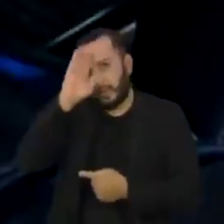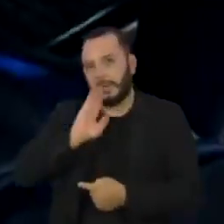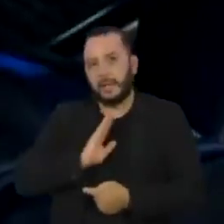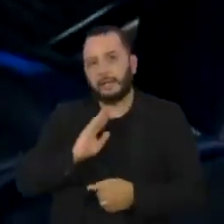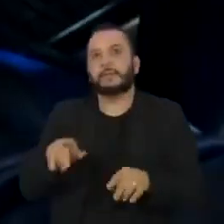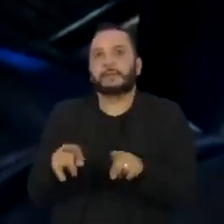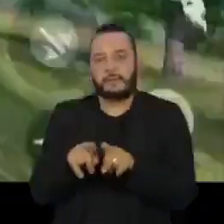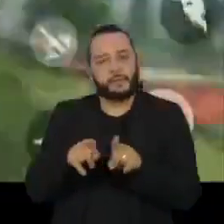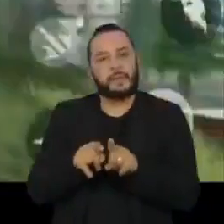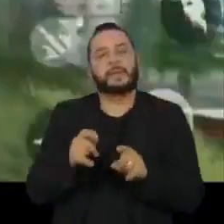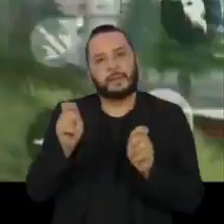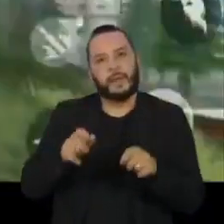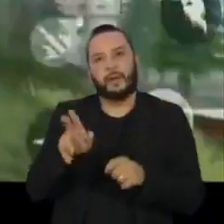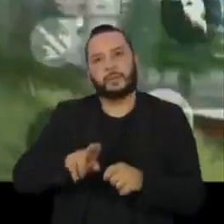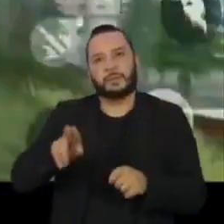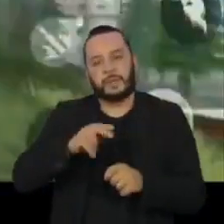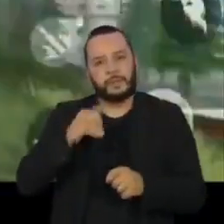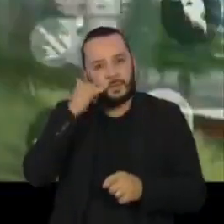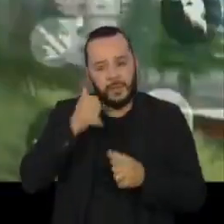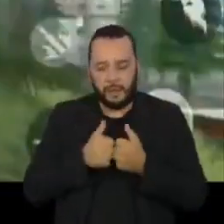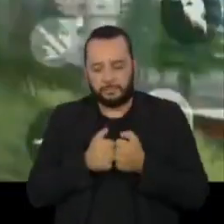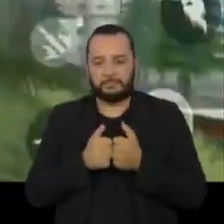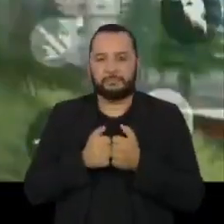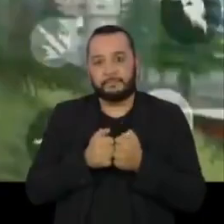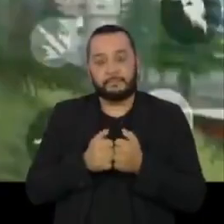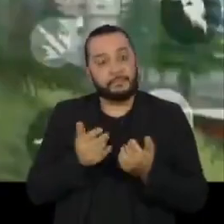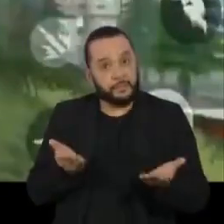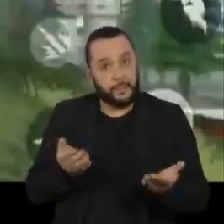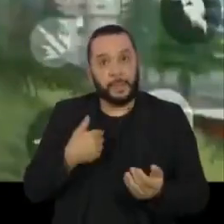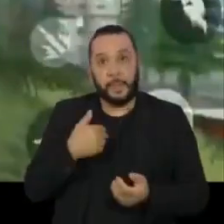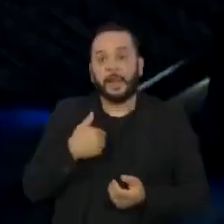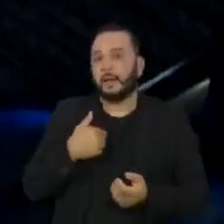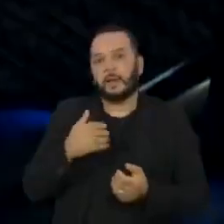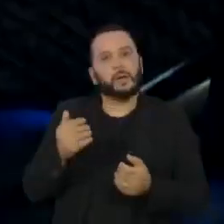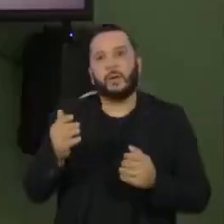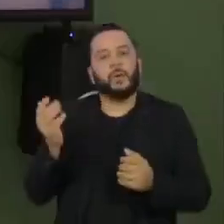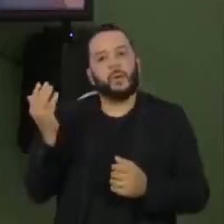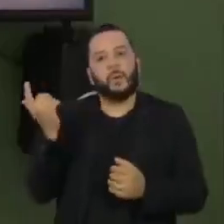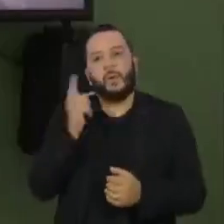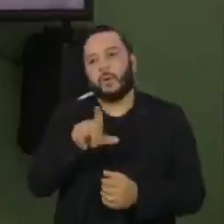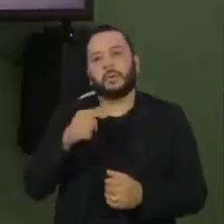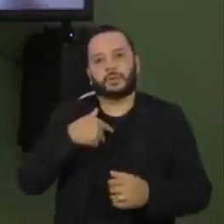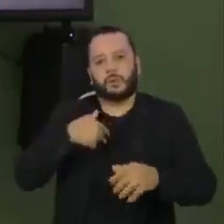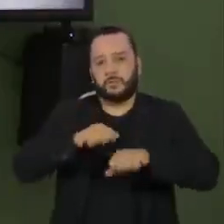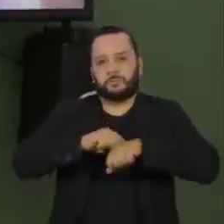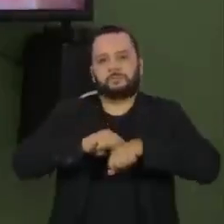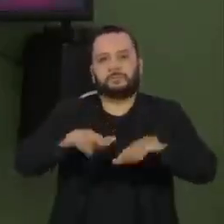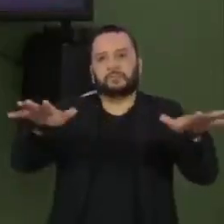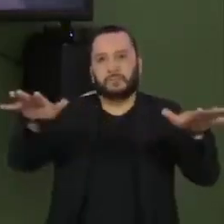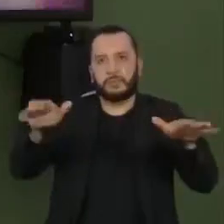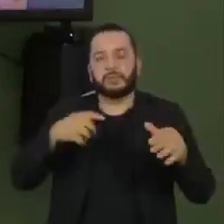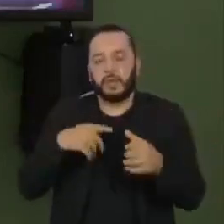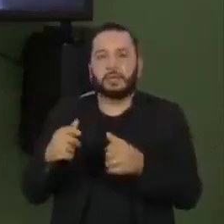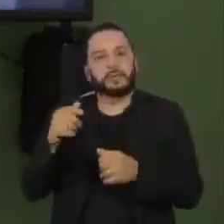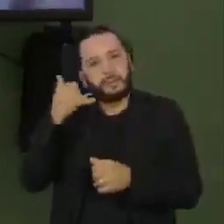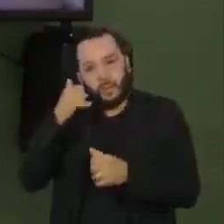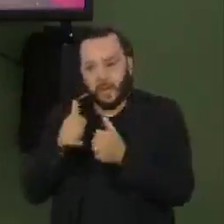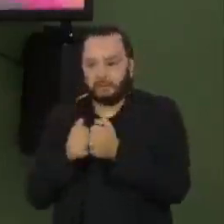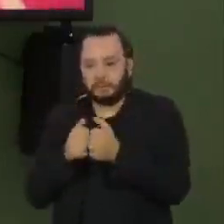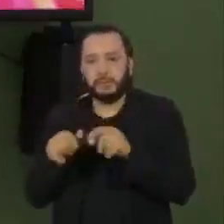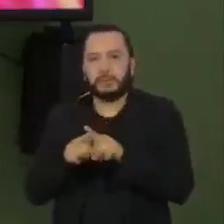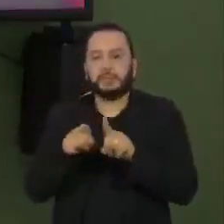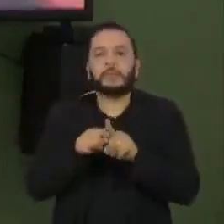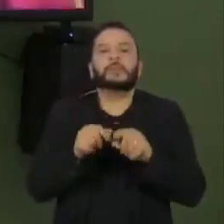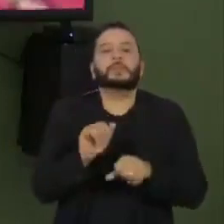maior parte dos celulares. Daí a virar um fenômeno de mídia foi um clique. Dos celulares, os jogadores foram para os canais de